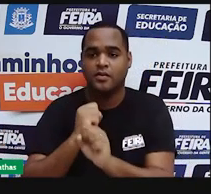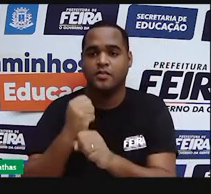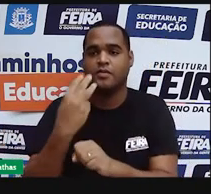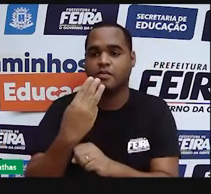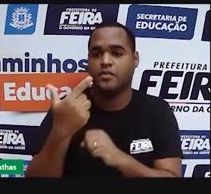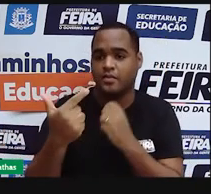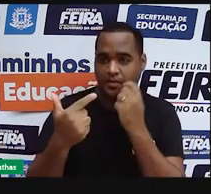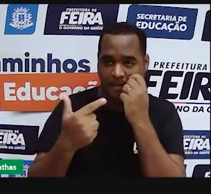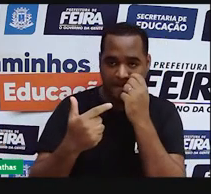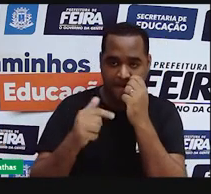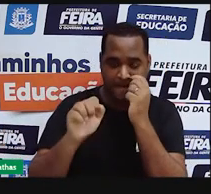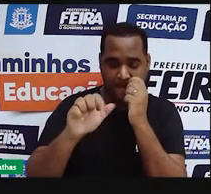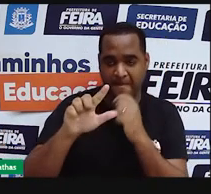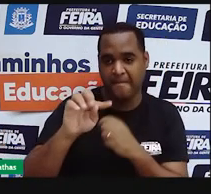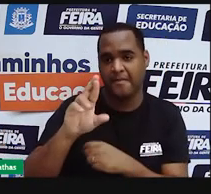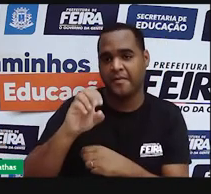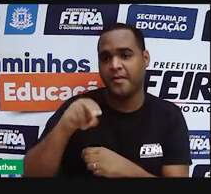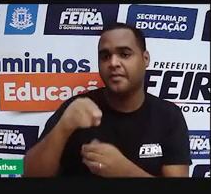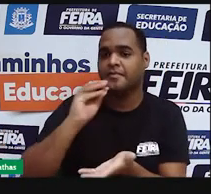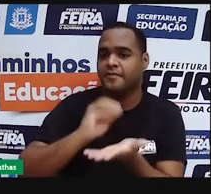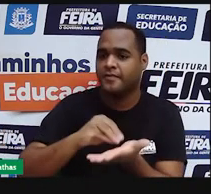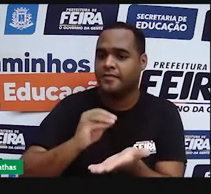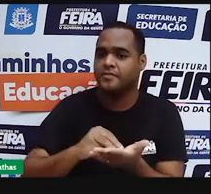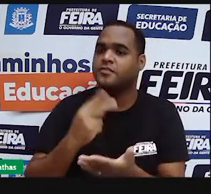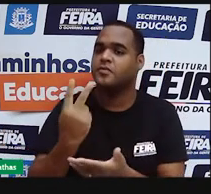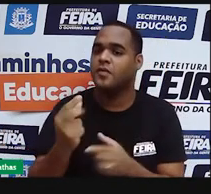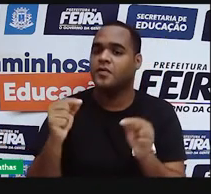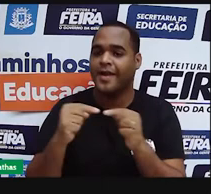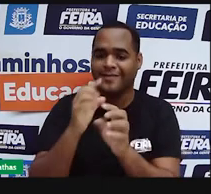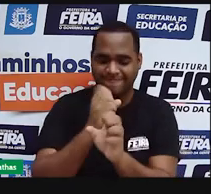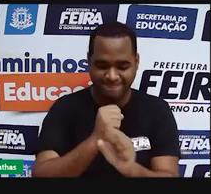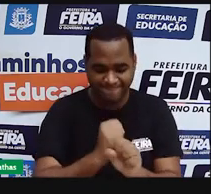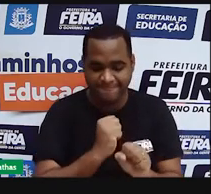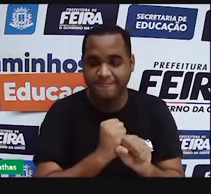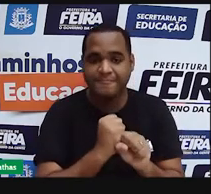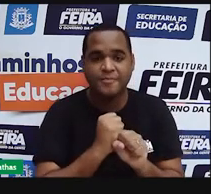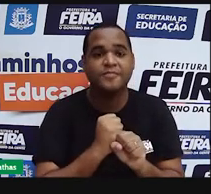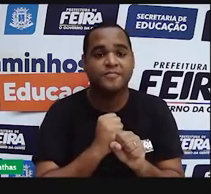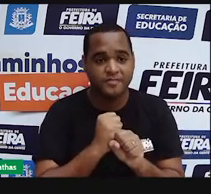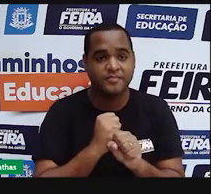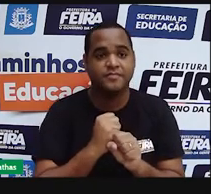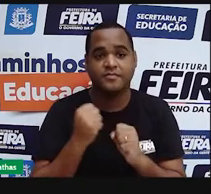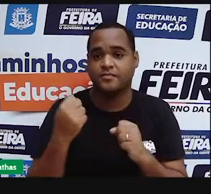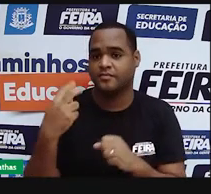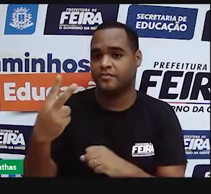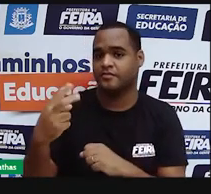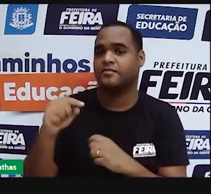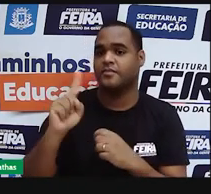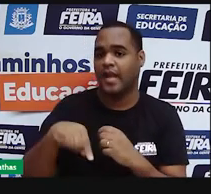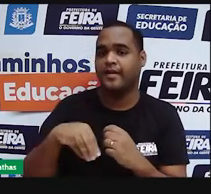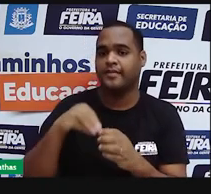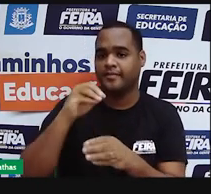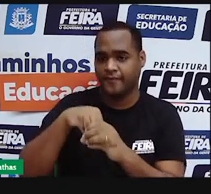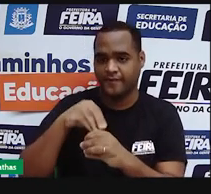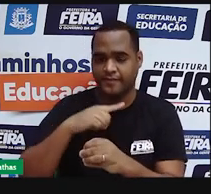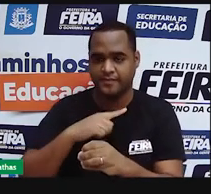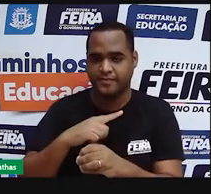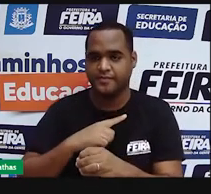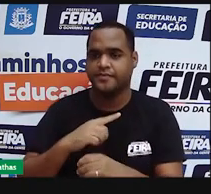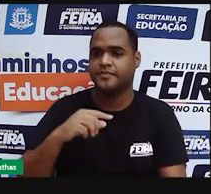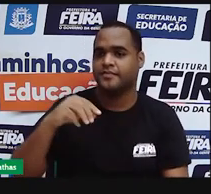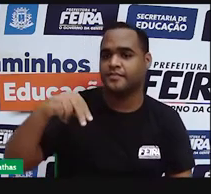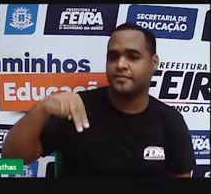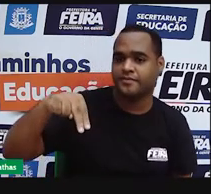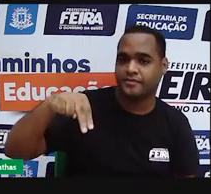32 elétrons, mas se só faltam dois nessa minha continha aqui que eu fiz, esses dois elétrons estariam na camada N.